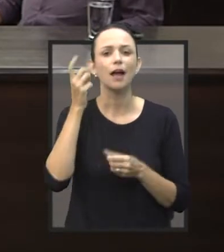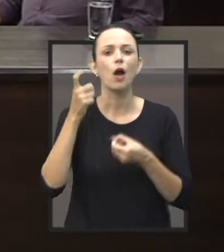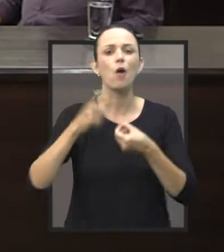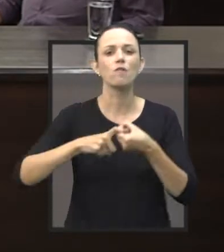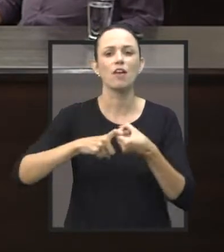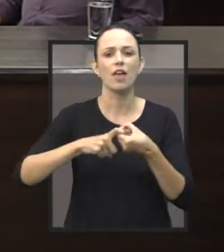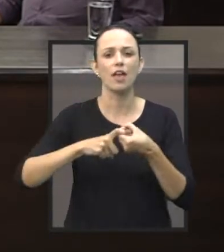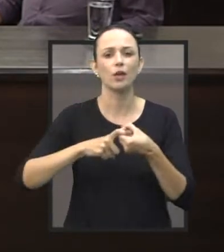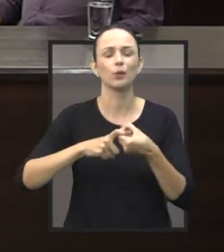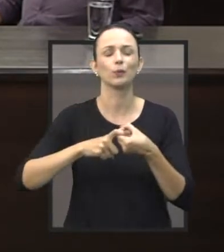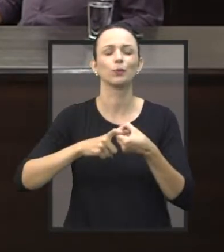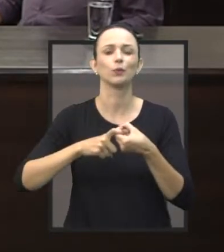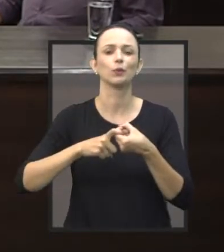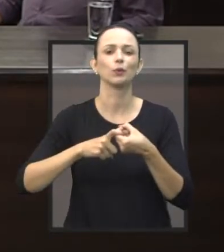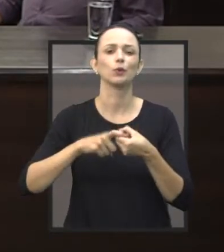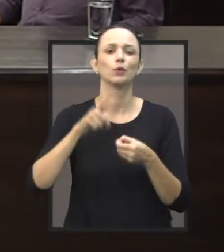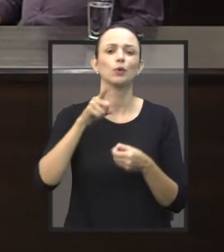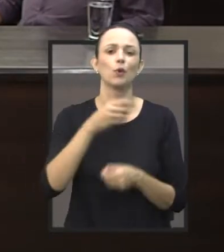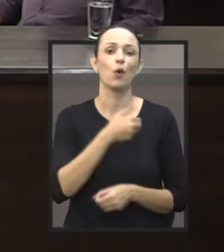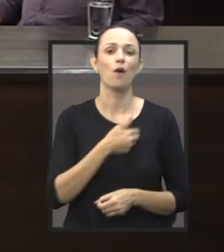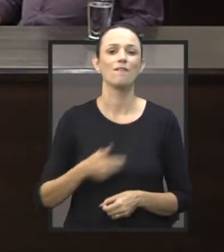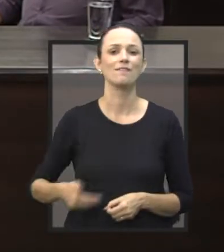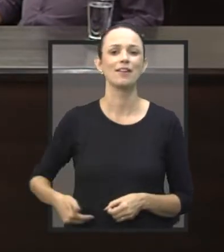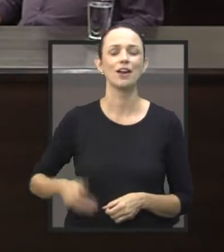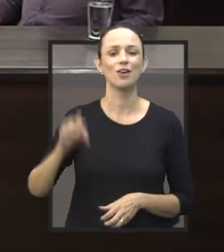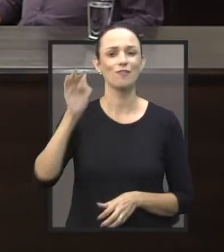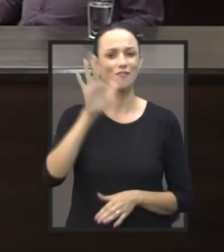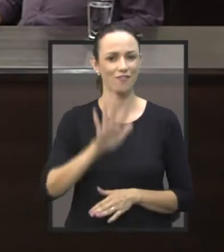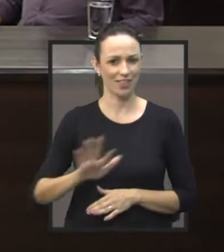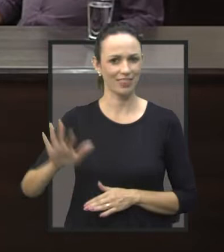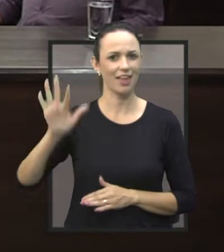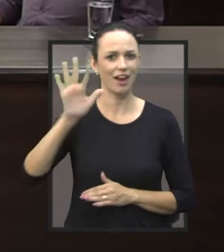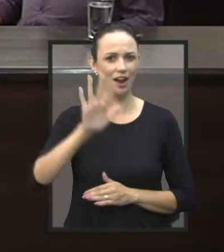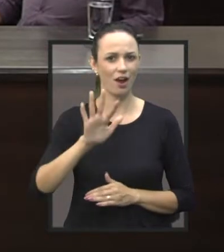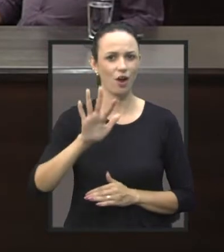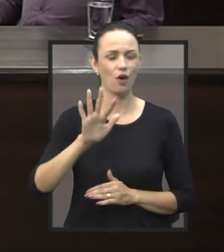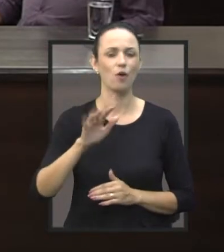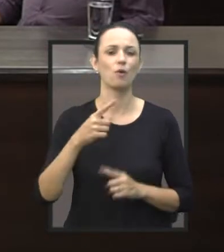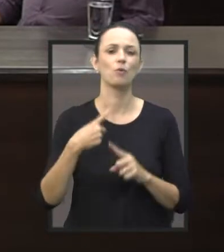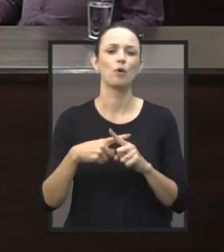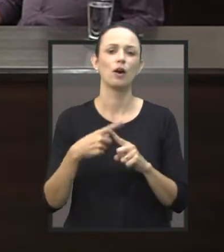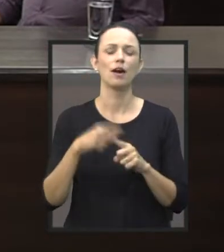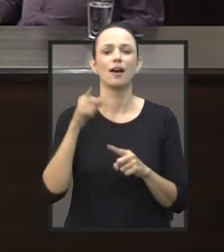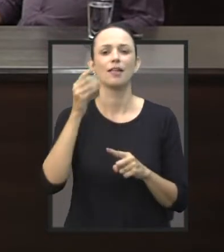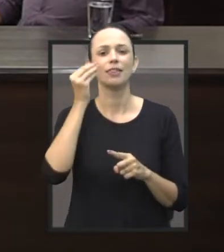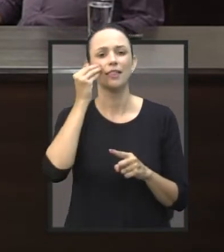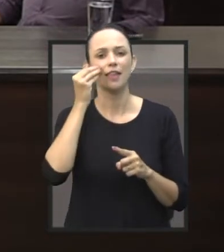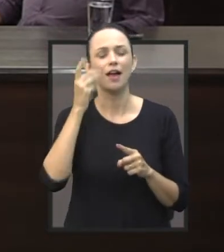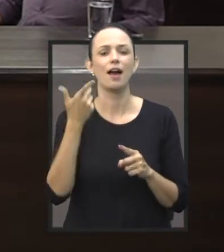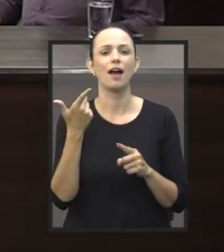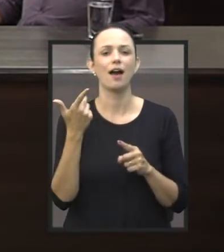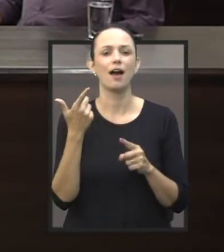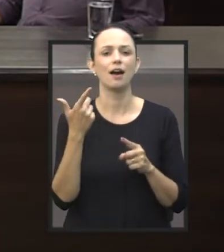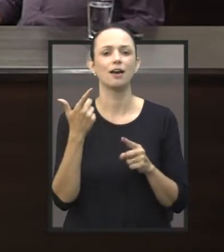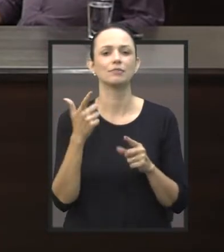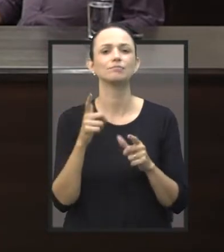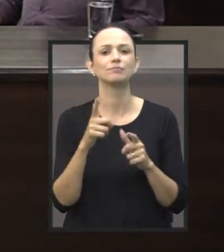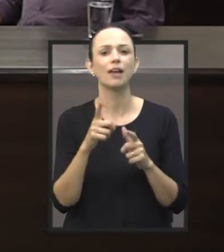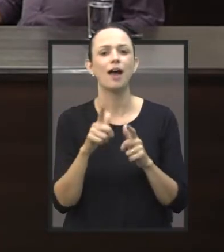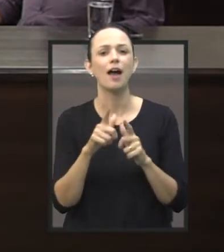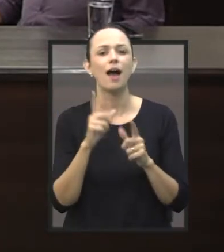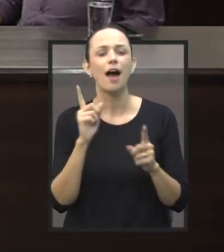o governo federal a fim de que amplie o atendimento às pessoas que precisam de